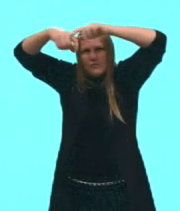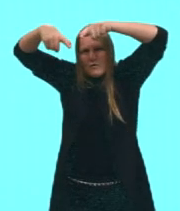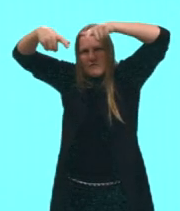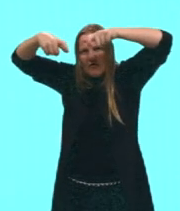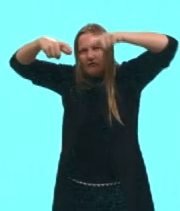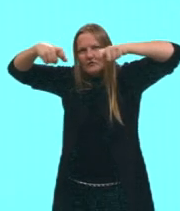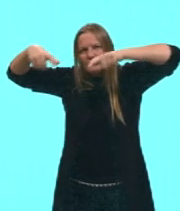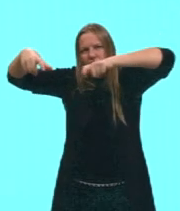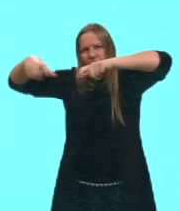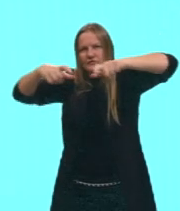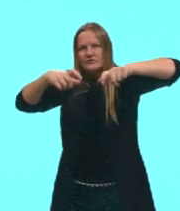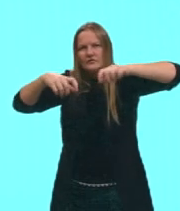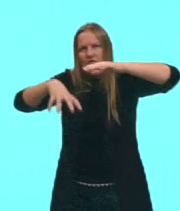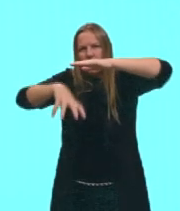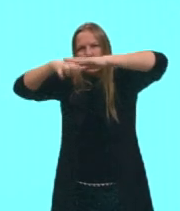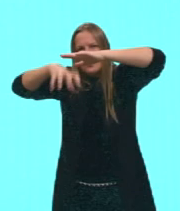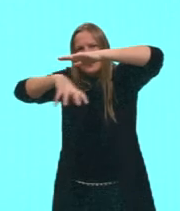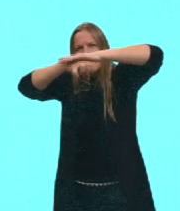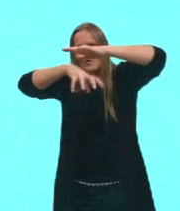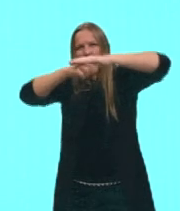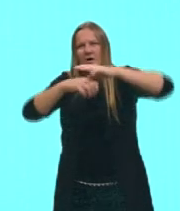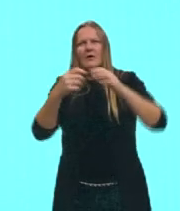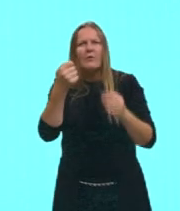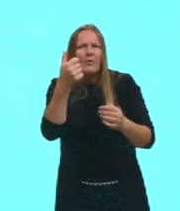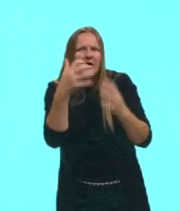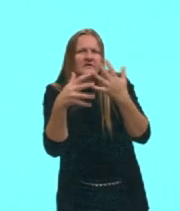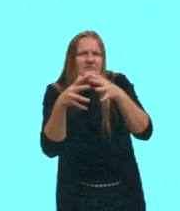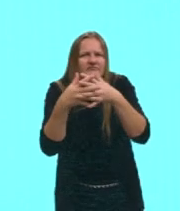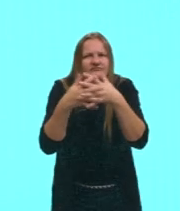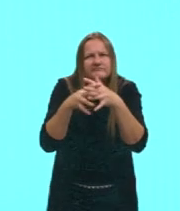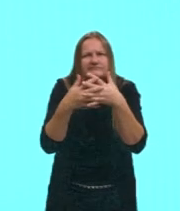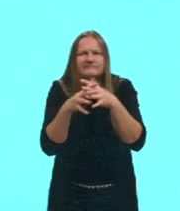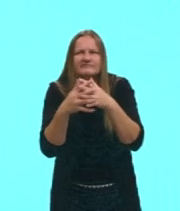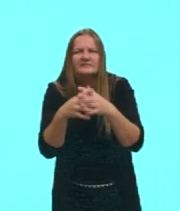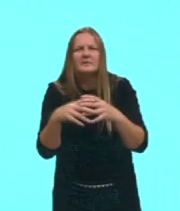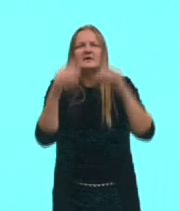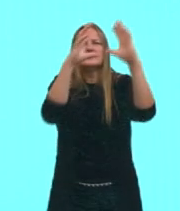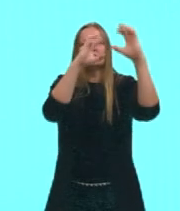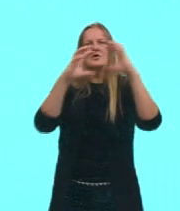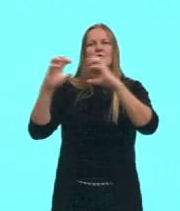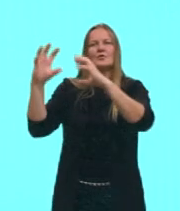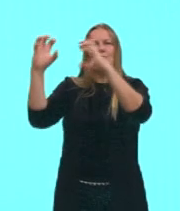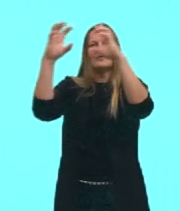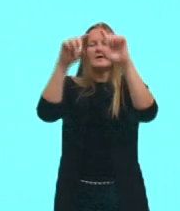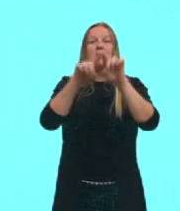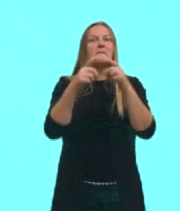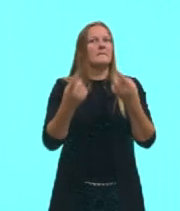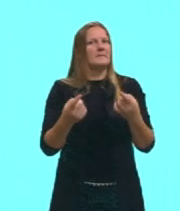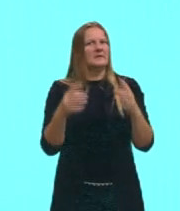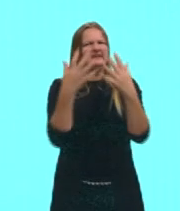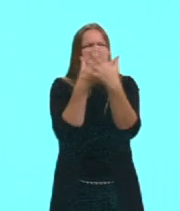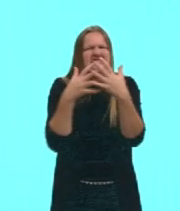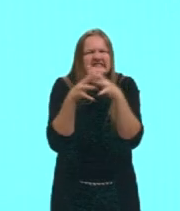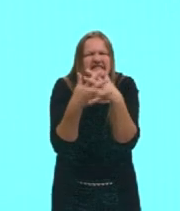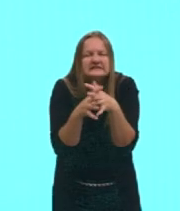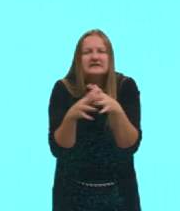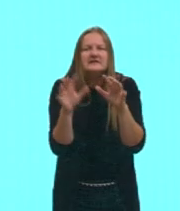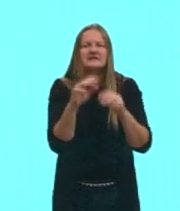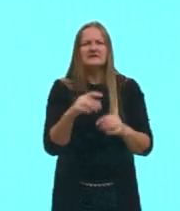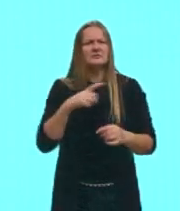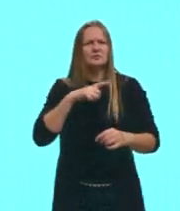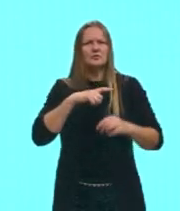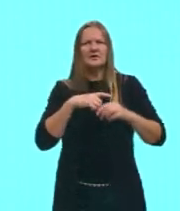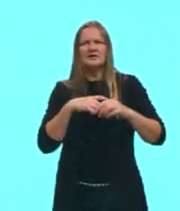consegue ver. Daria para confundir com uma nuvem? Até dá, mas na natureza, não tem uma